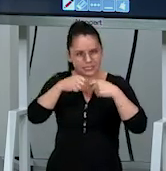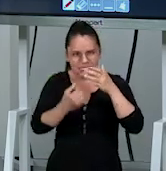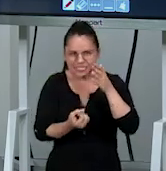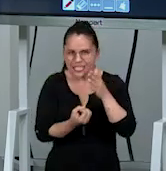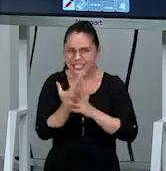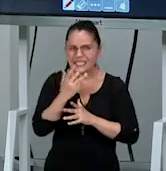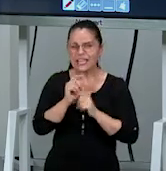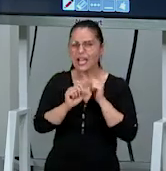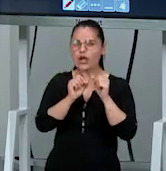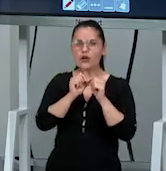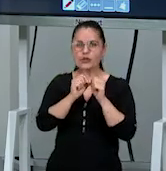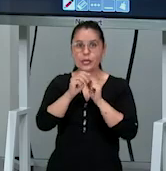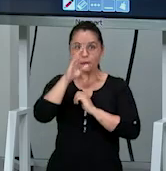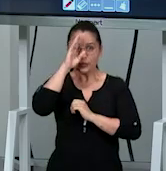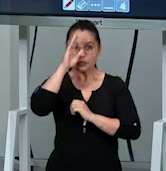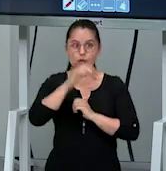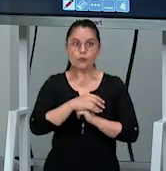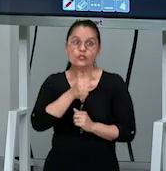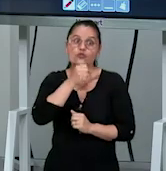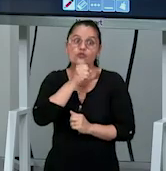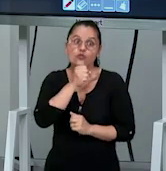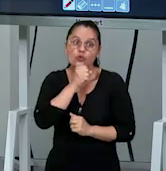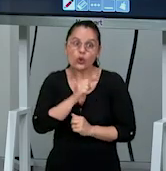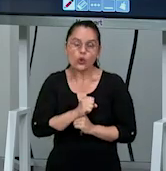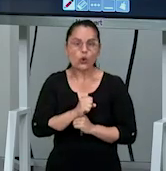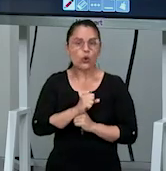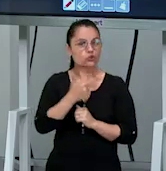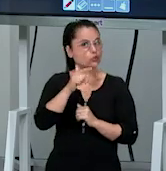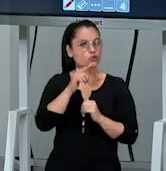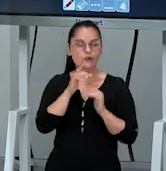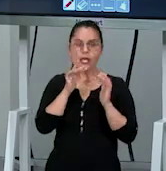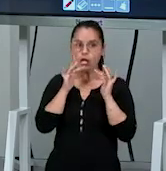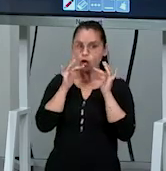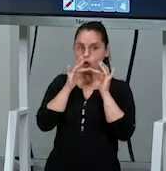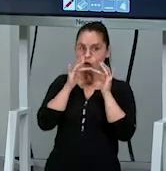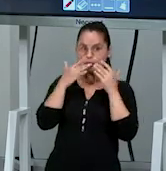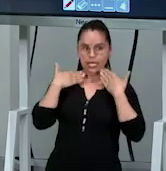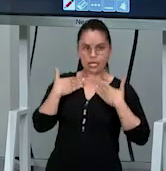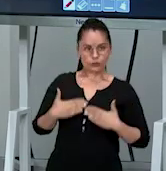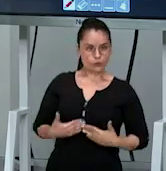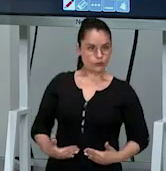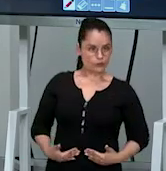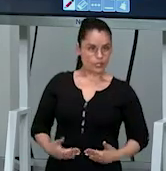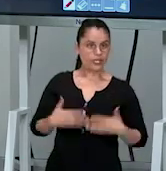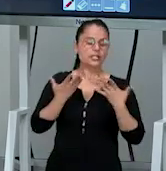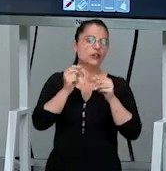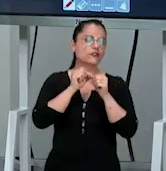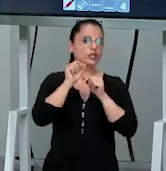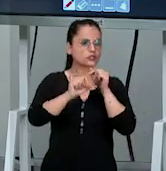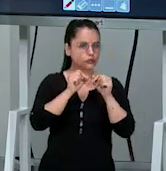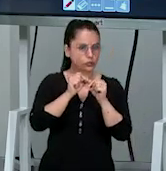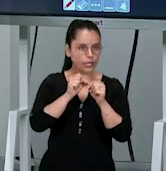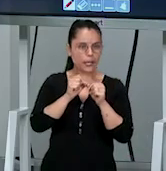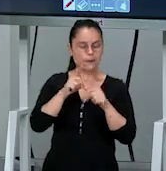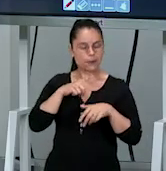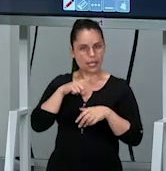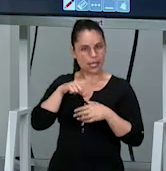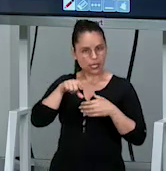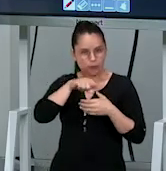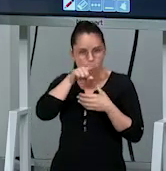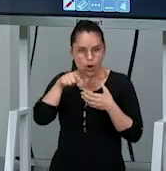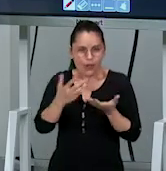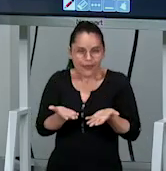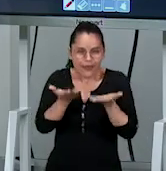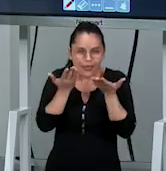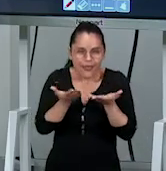para ser jogado principalmente para idoso, um esporte que não tivesse contato físico. Então o que o William faz? Ele pega a câmera de ar de uma bola, bem